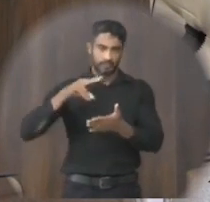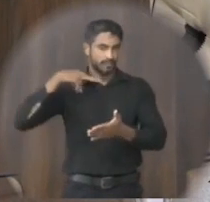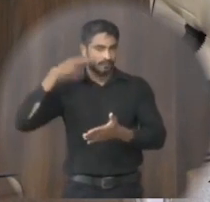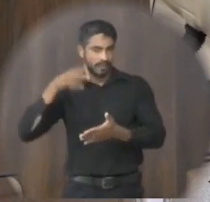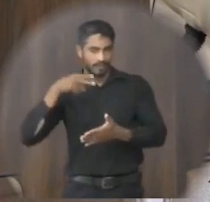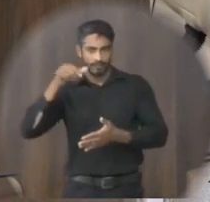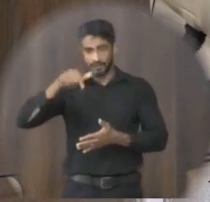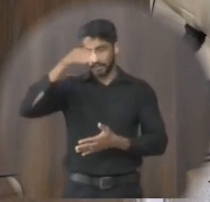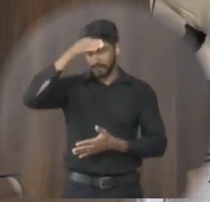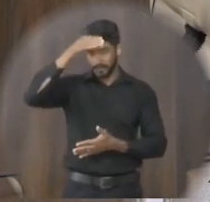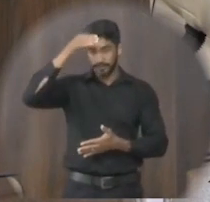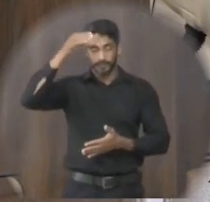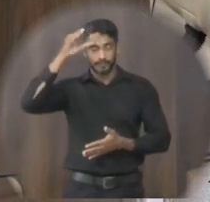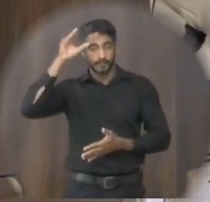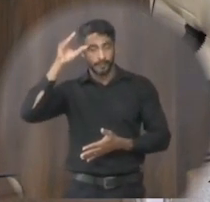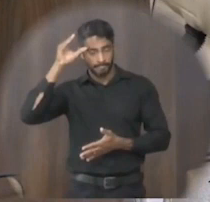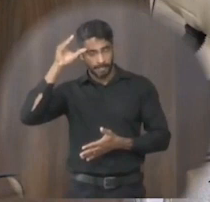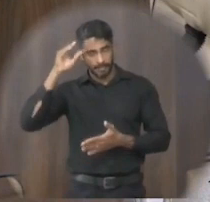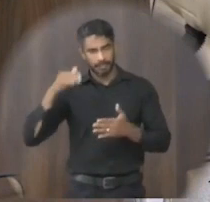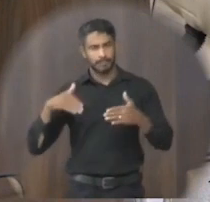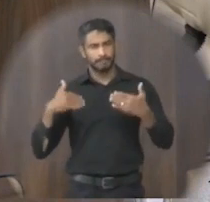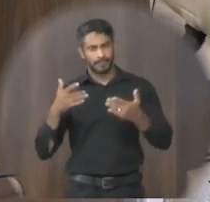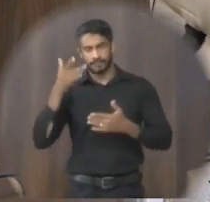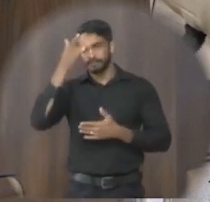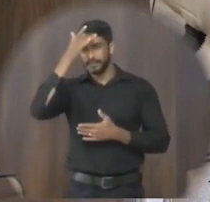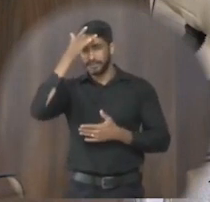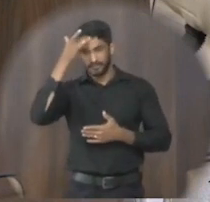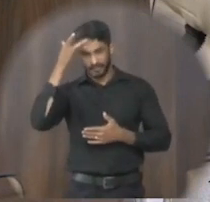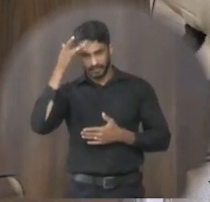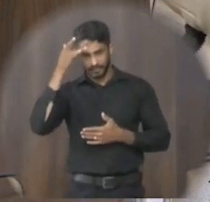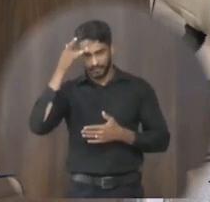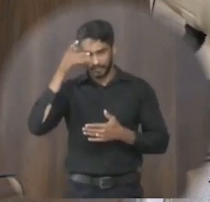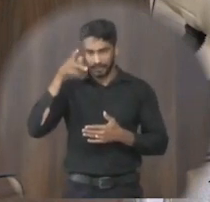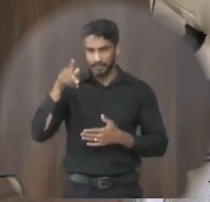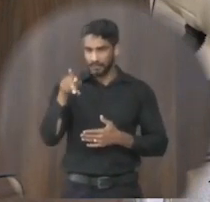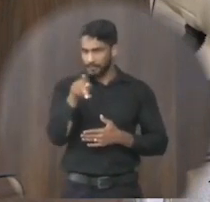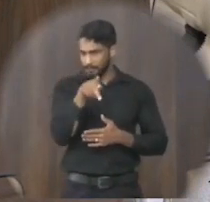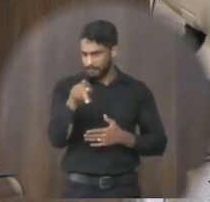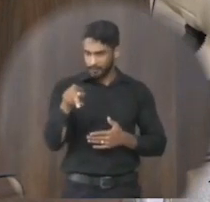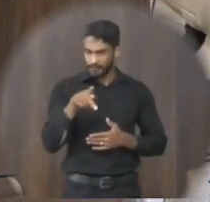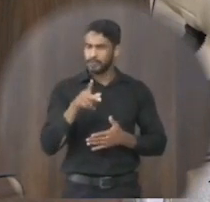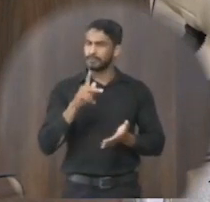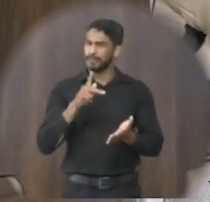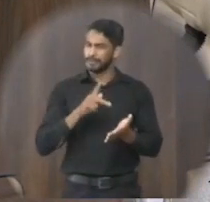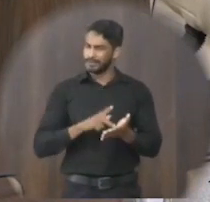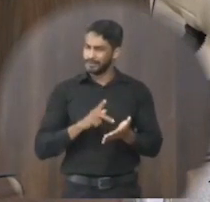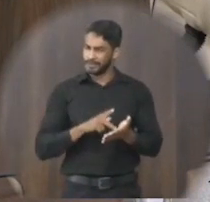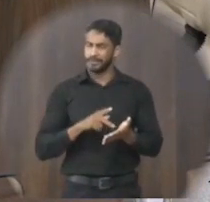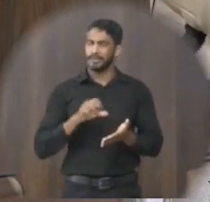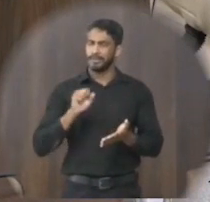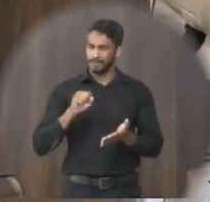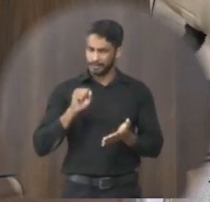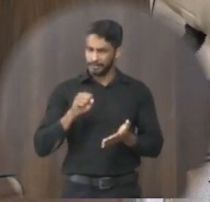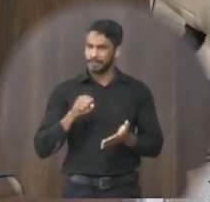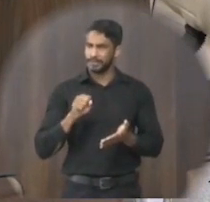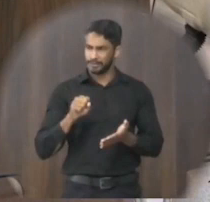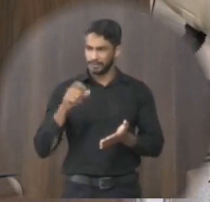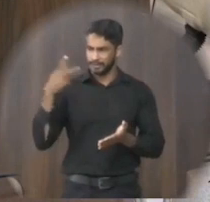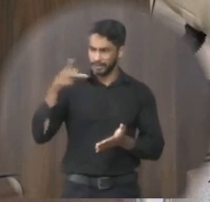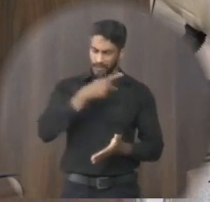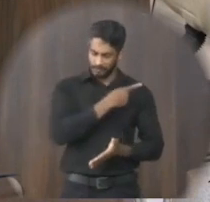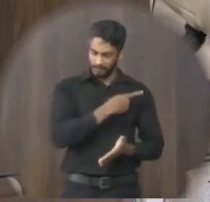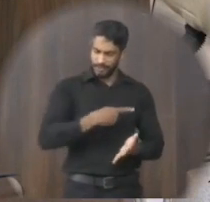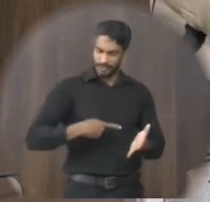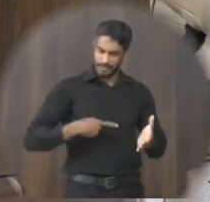dessa casa e o pessoal e os professores principalmente do Fundeb podem ter certeza eu na qualidade de presidente